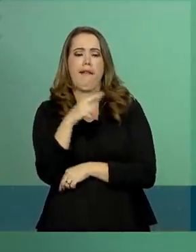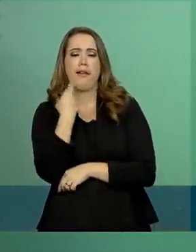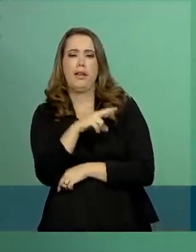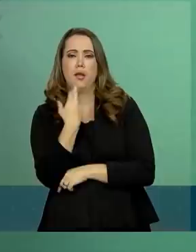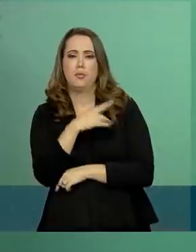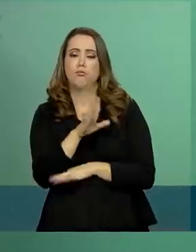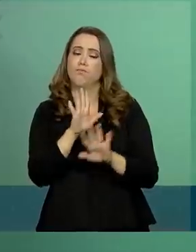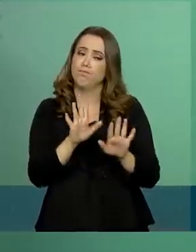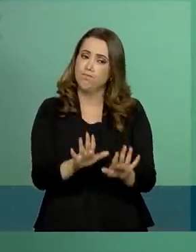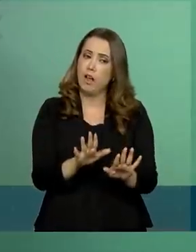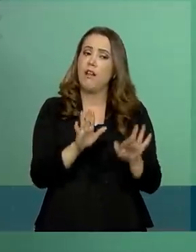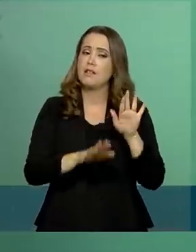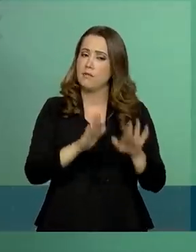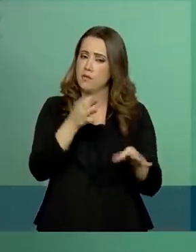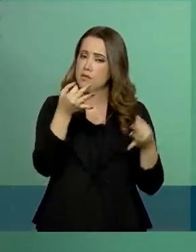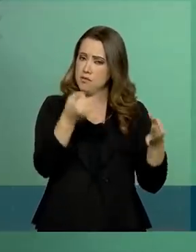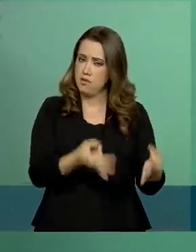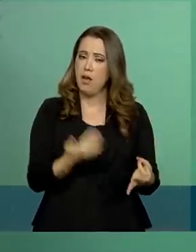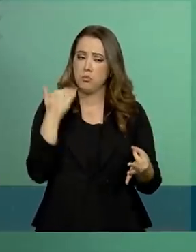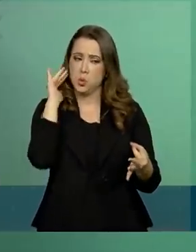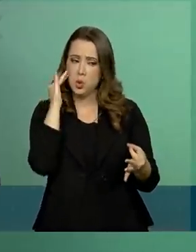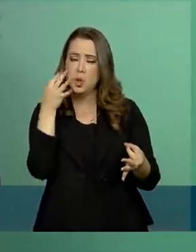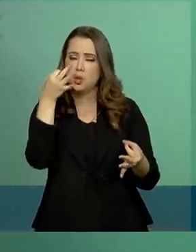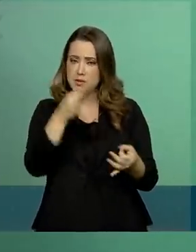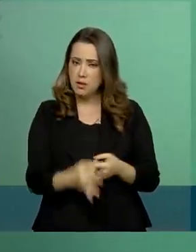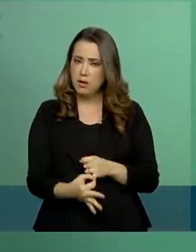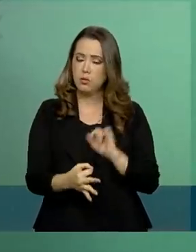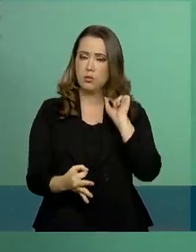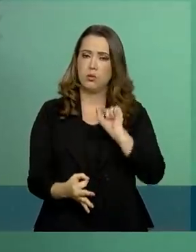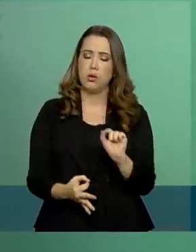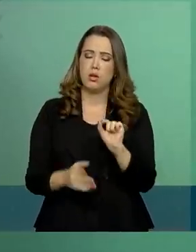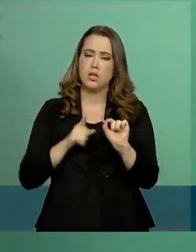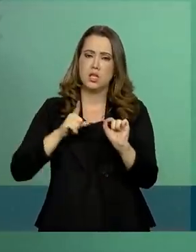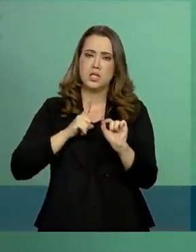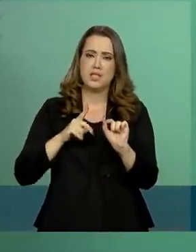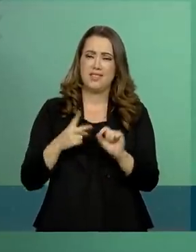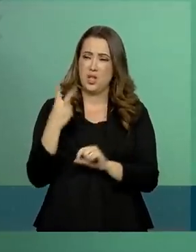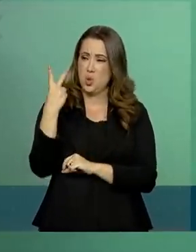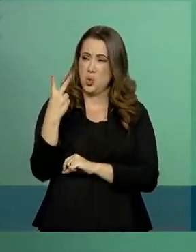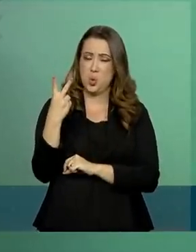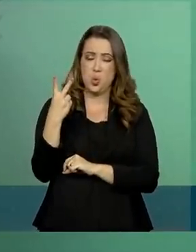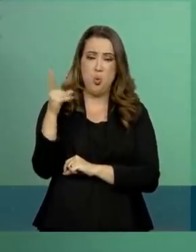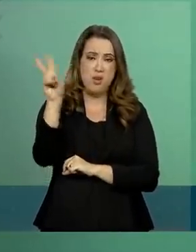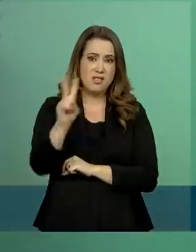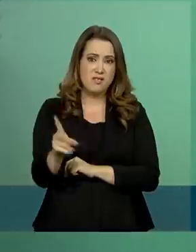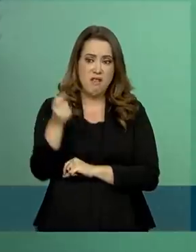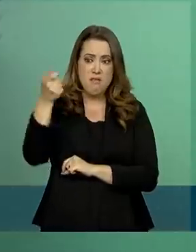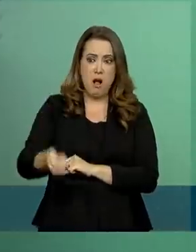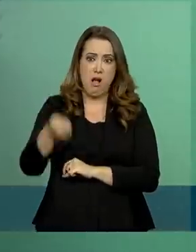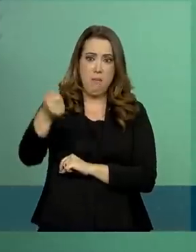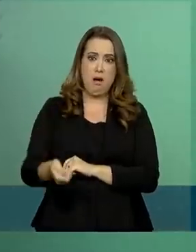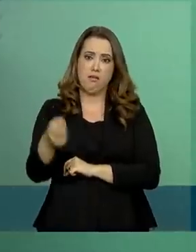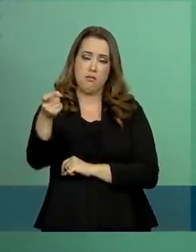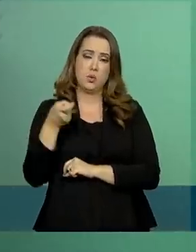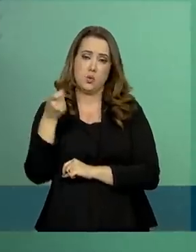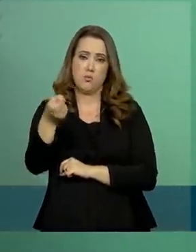eles, em parte com razão ao meu entendimento, que há uma bitributação nessa área.